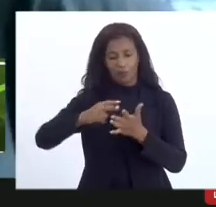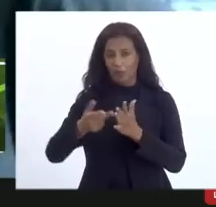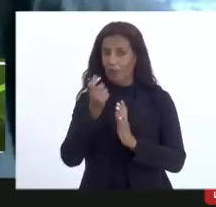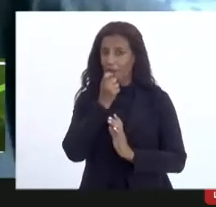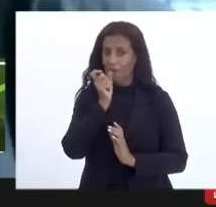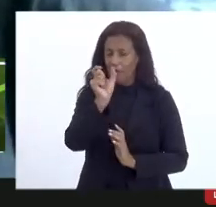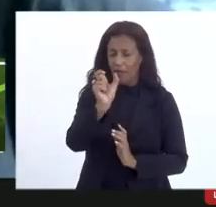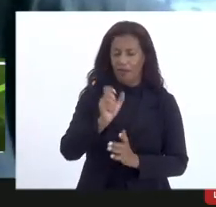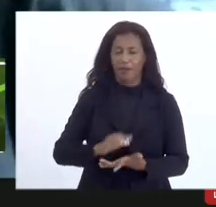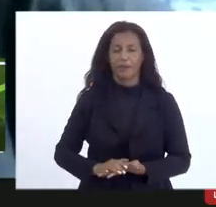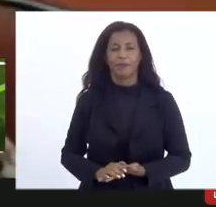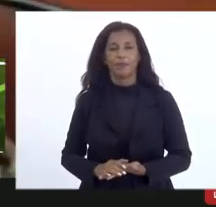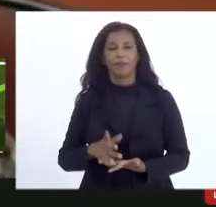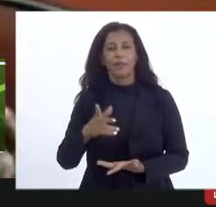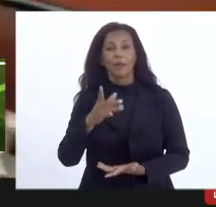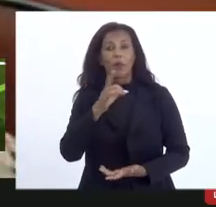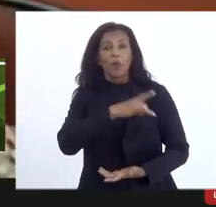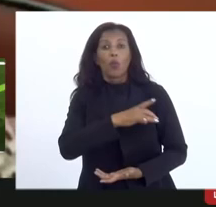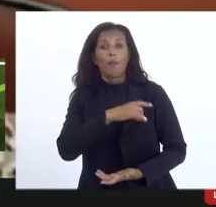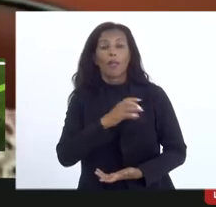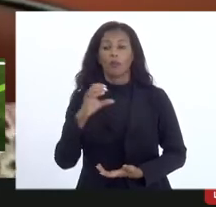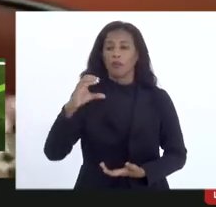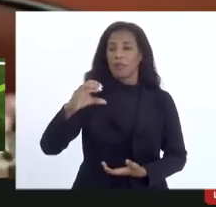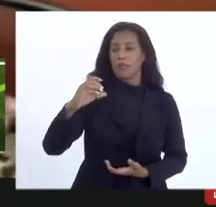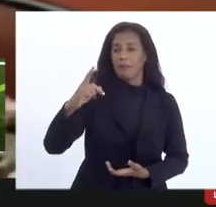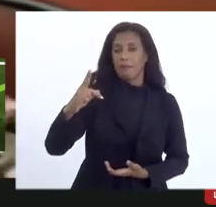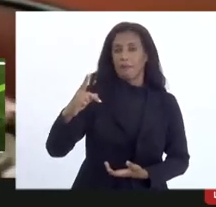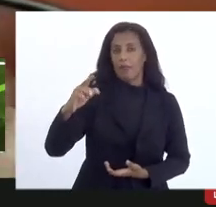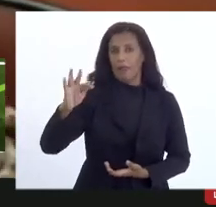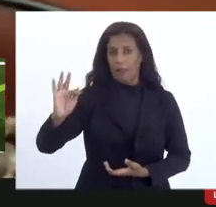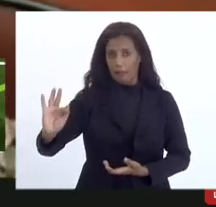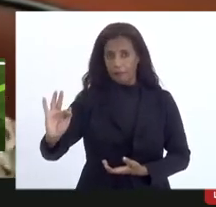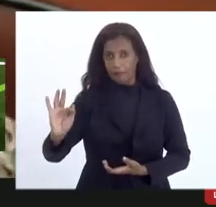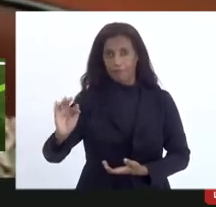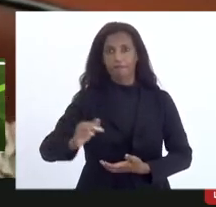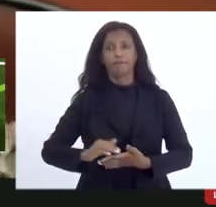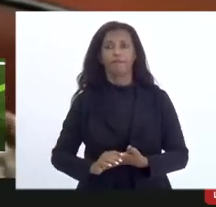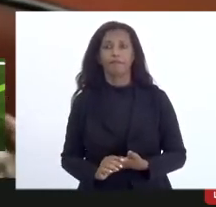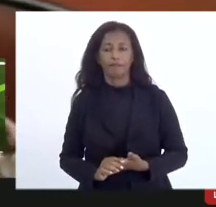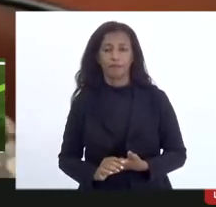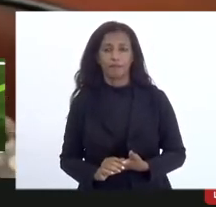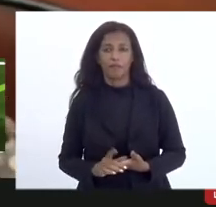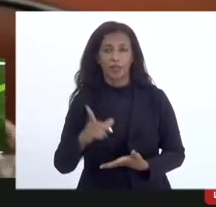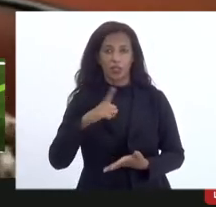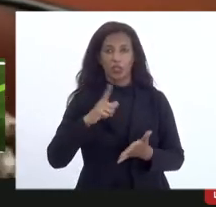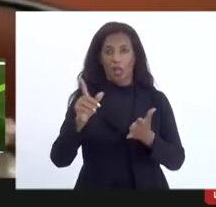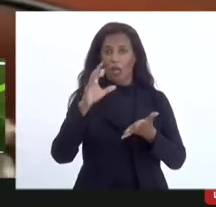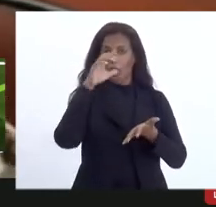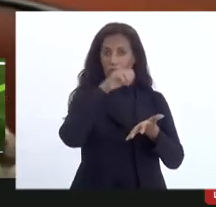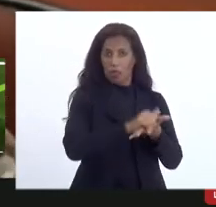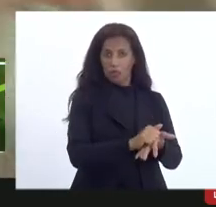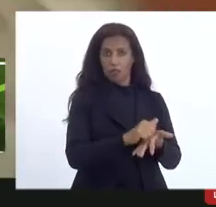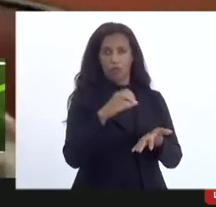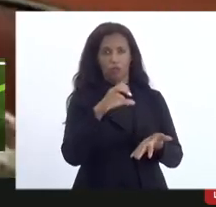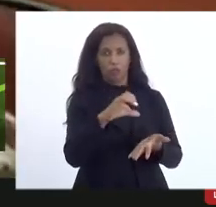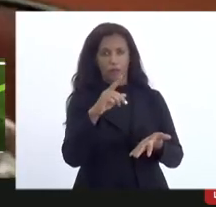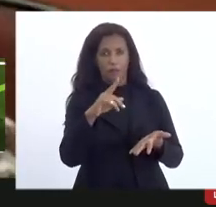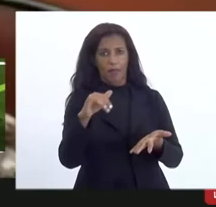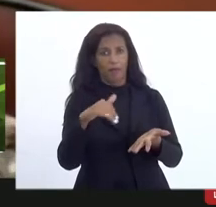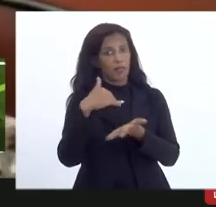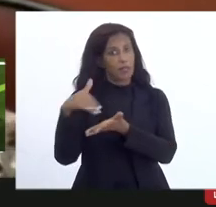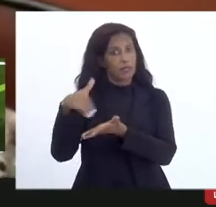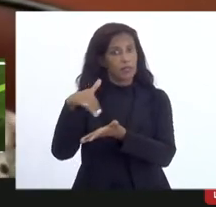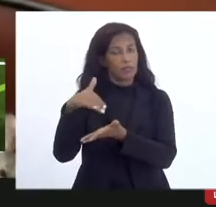mas exatamente com medo do CPF e de estar registrado do CPF que a